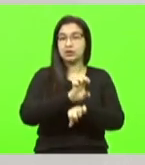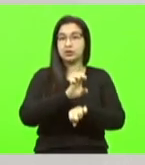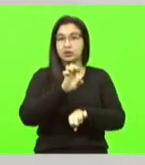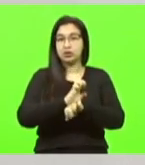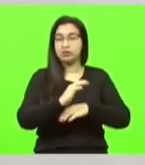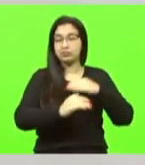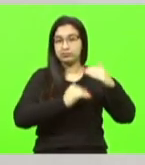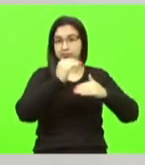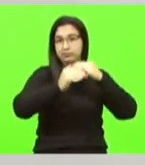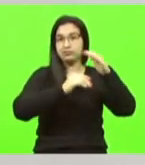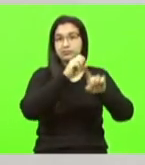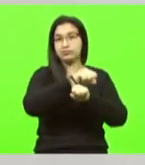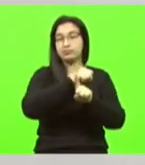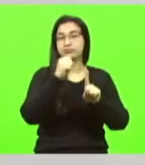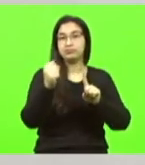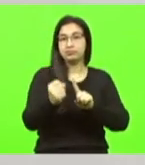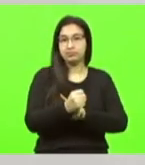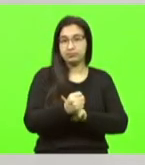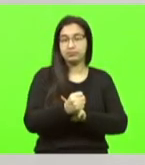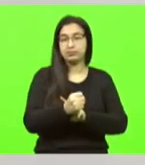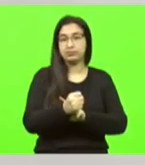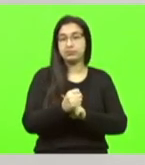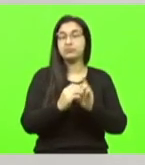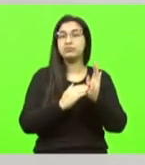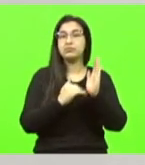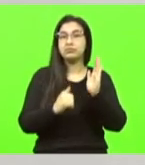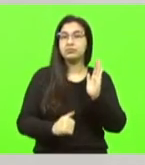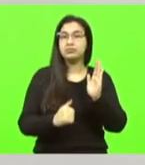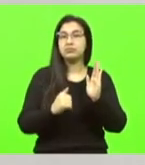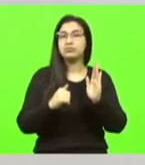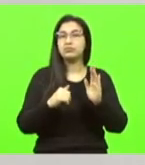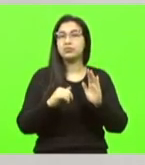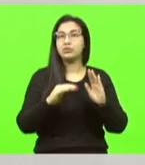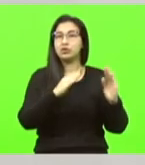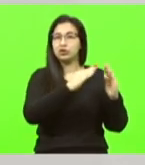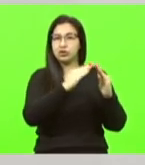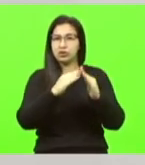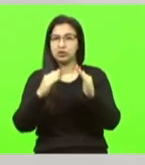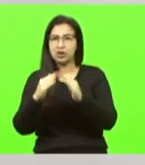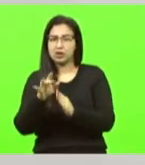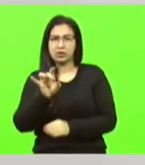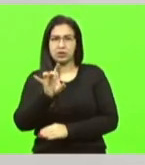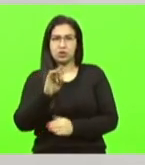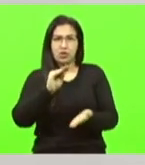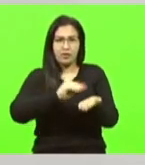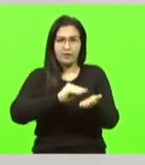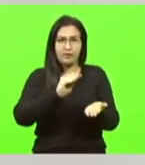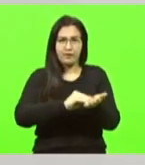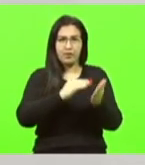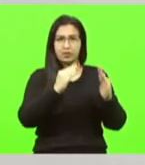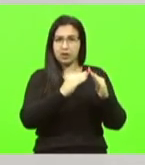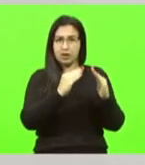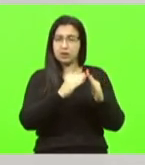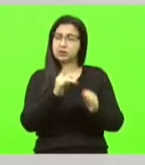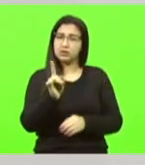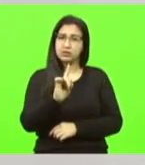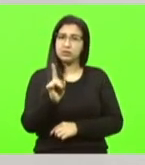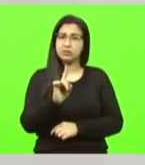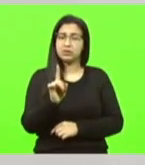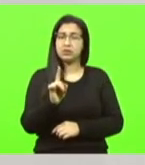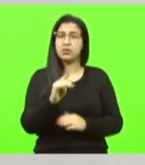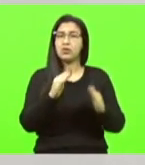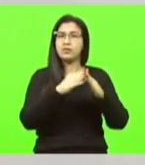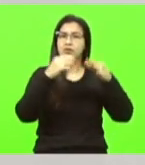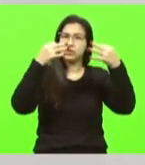Desenvolvimento Social. O déficit habitacional não é apenas falta de moradia. Falta de moradia digna